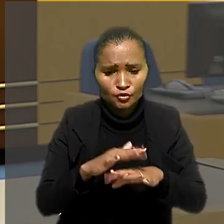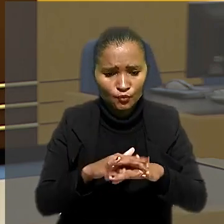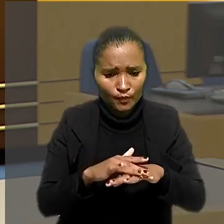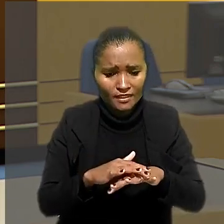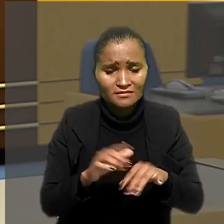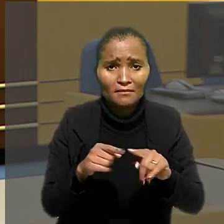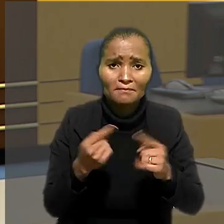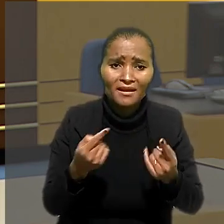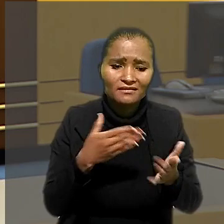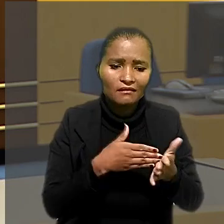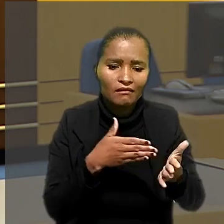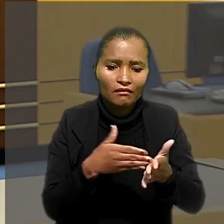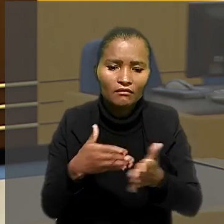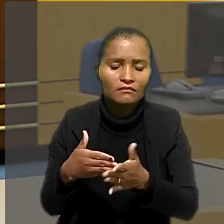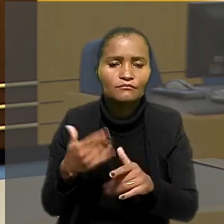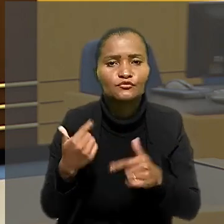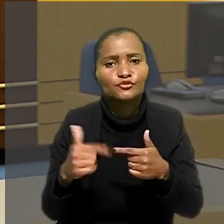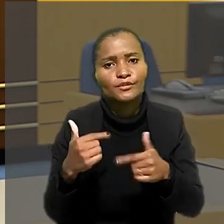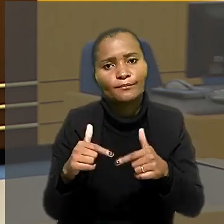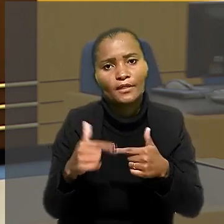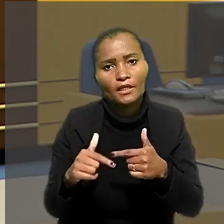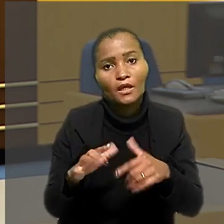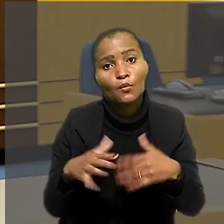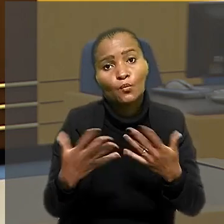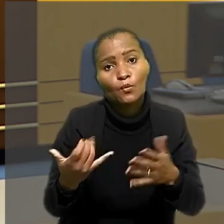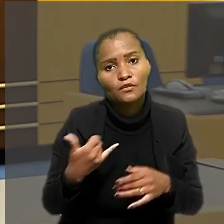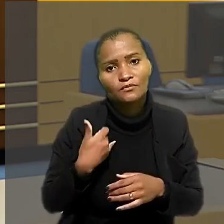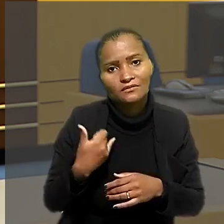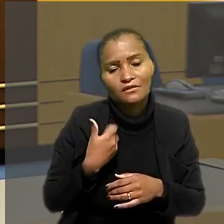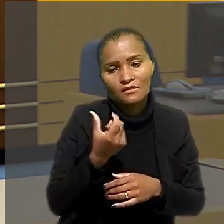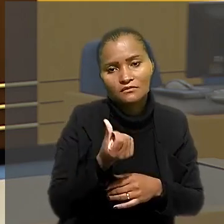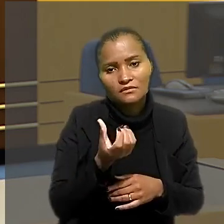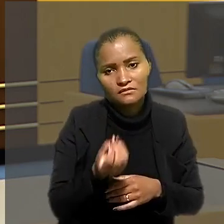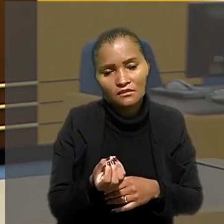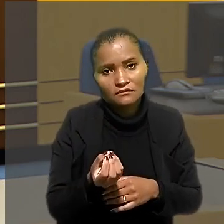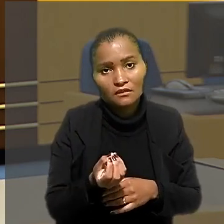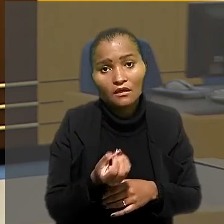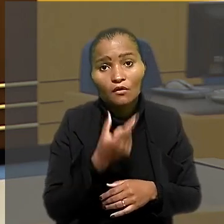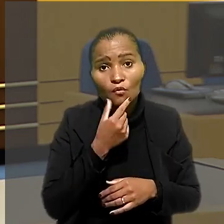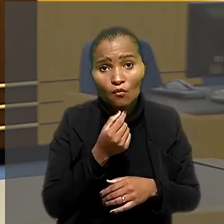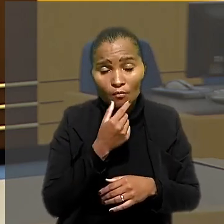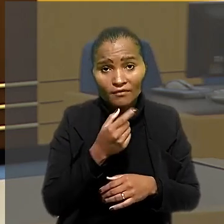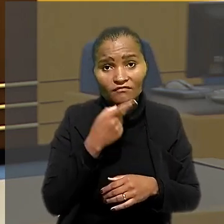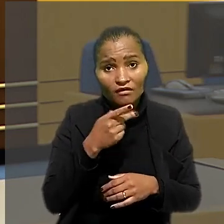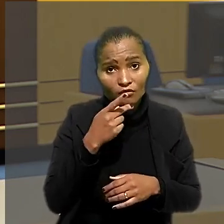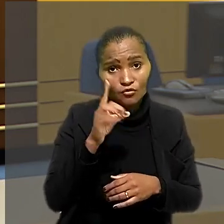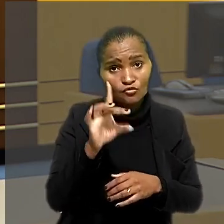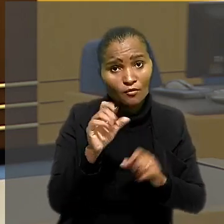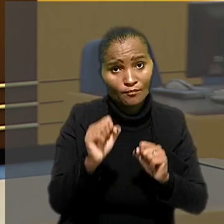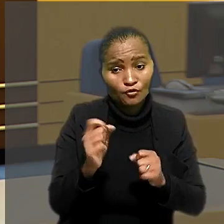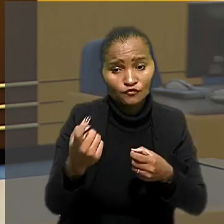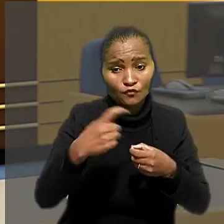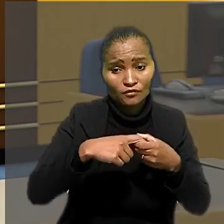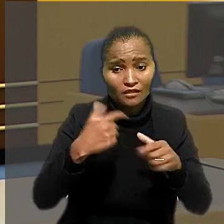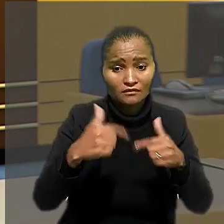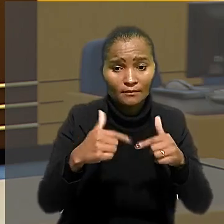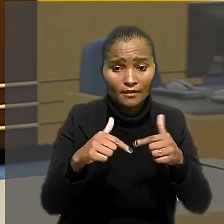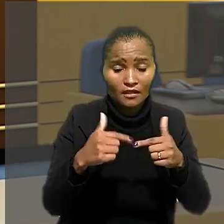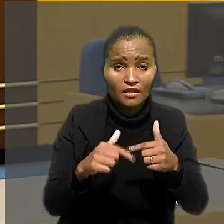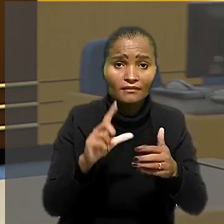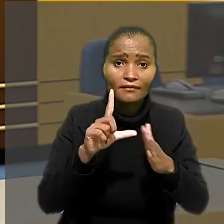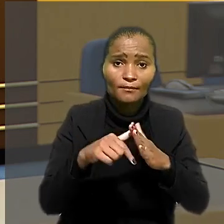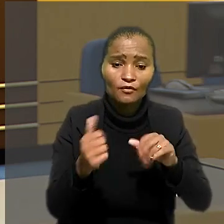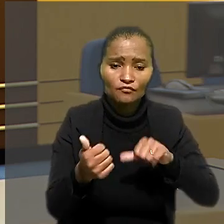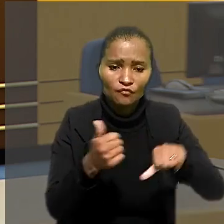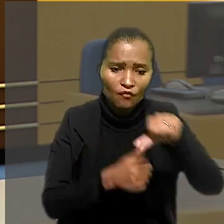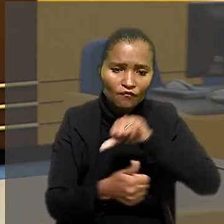mas foi impedido de trabalhar ao completar 60 anos. Ele acrescentou que só pôde voltar a ser escalado após a